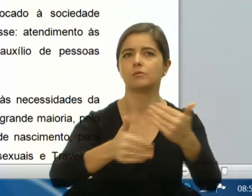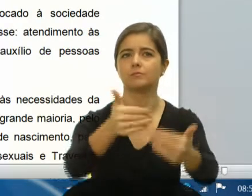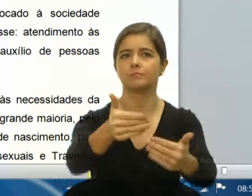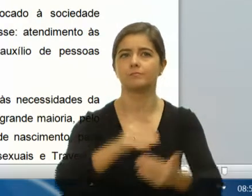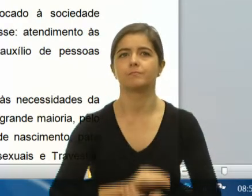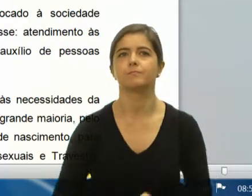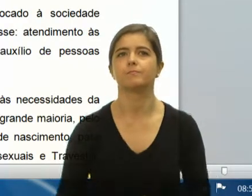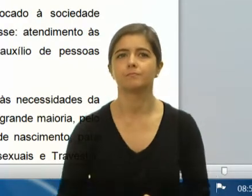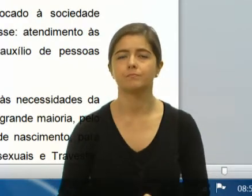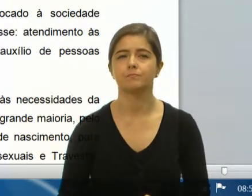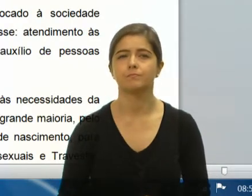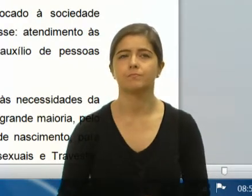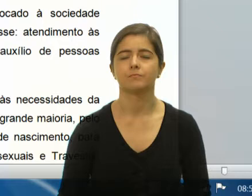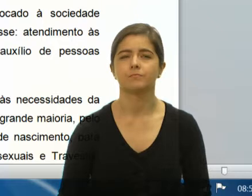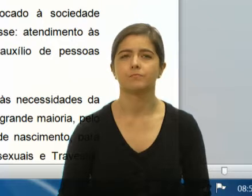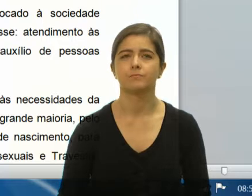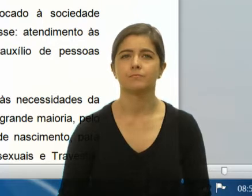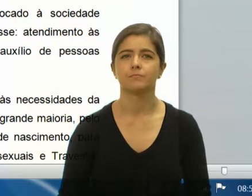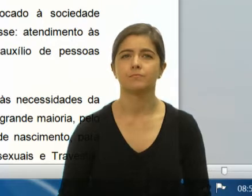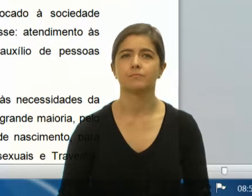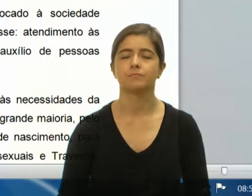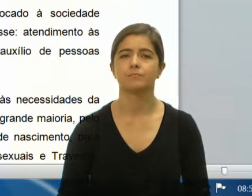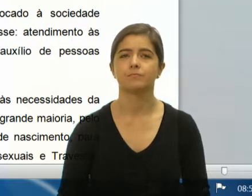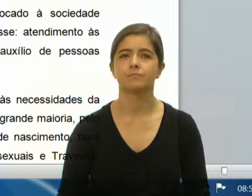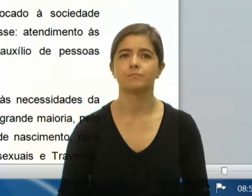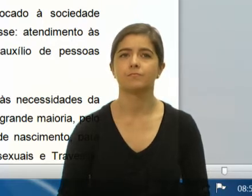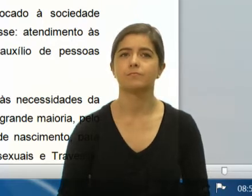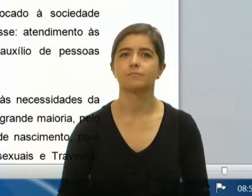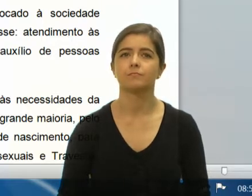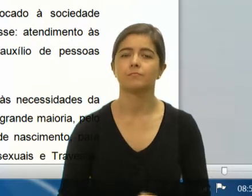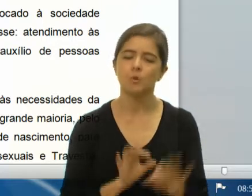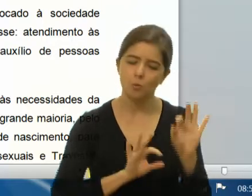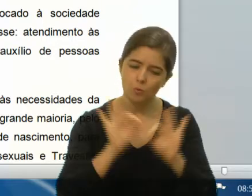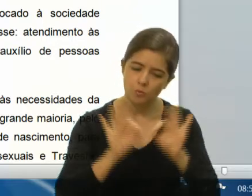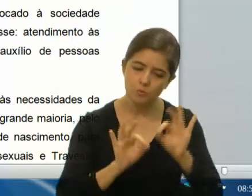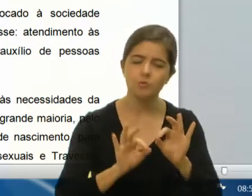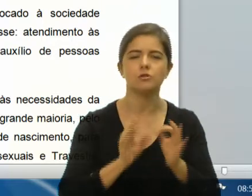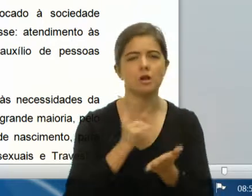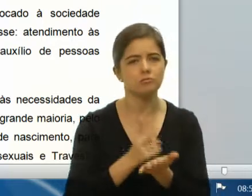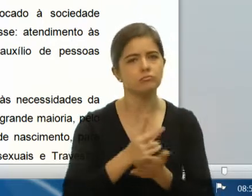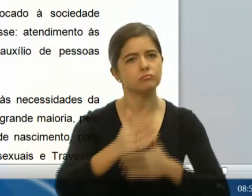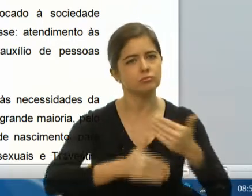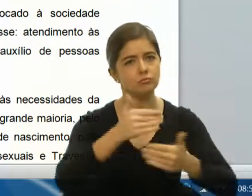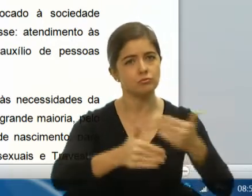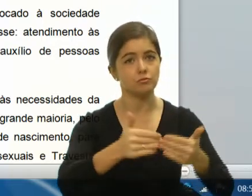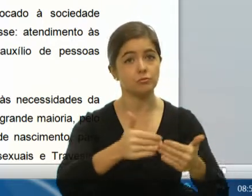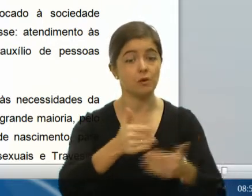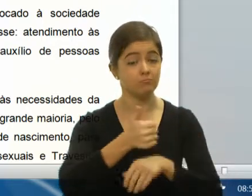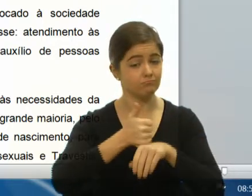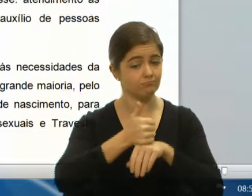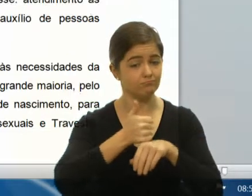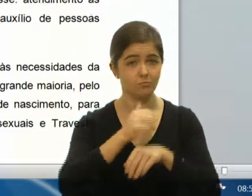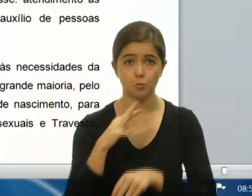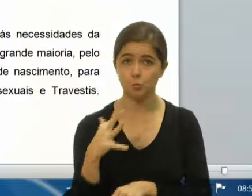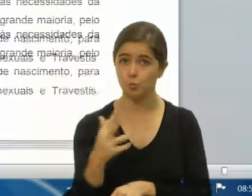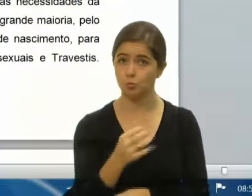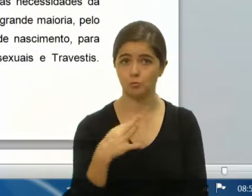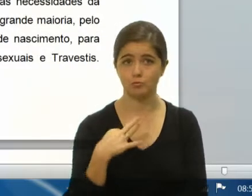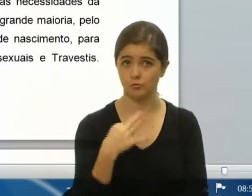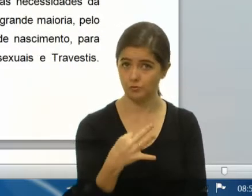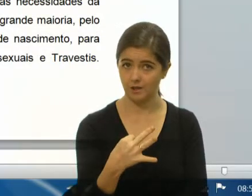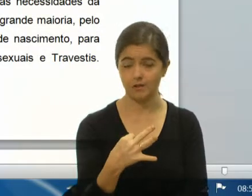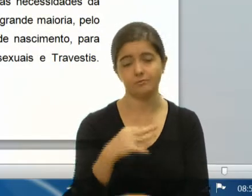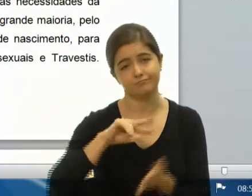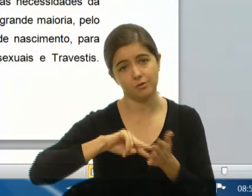Nós tivemos... O projeto continua com profissionais todos voluntários, ou seja, com o recurso ou não, ele vai